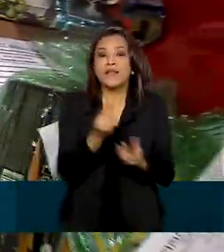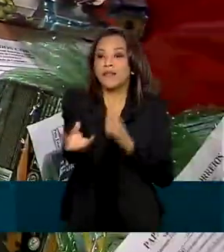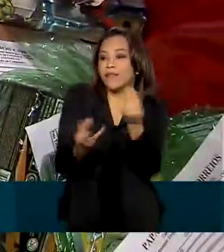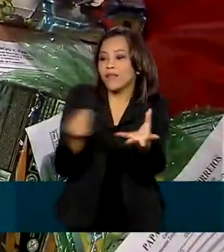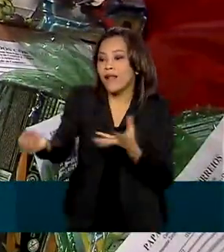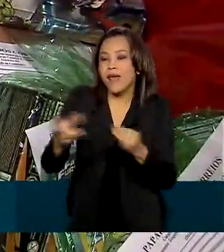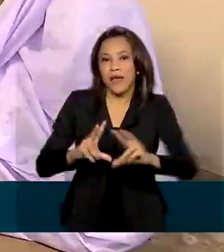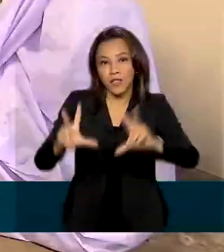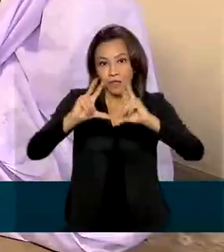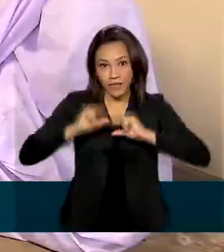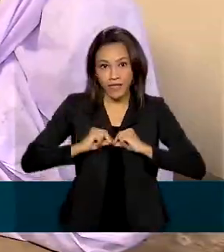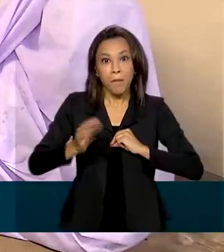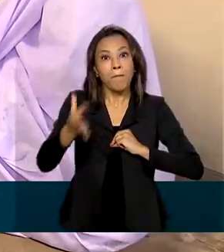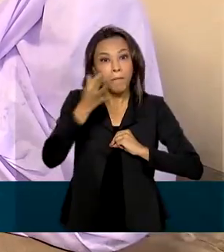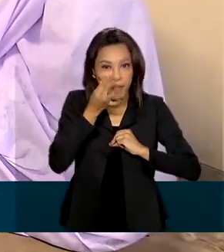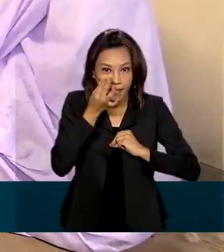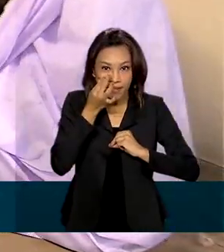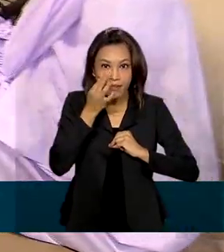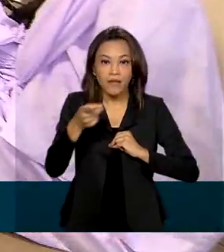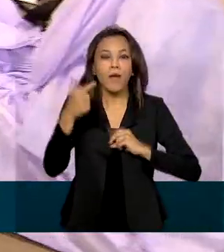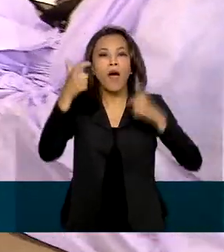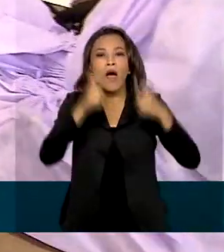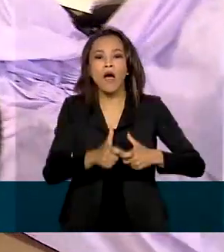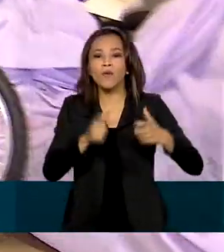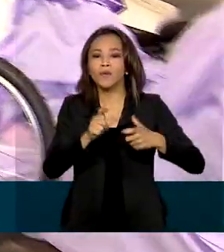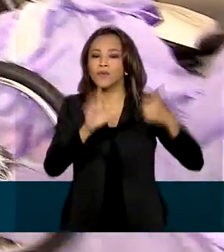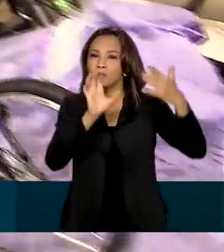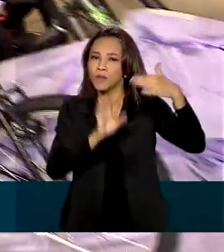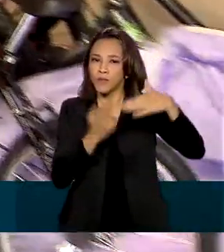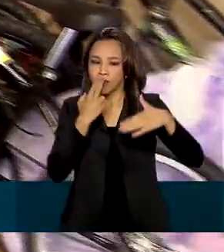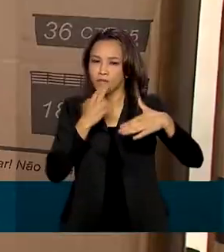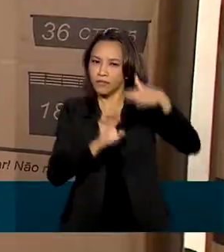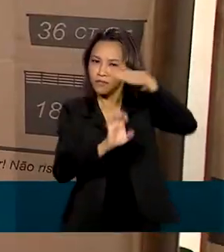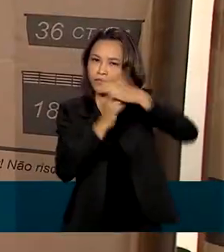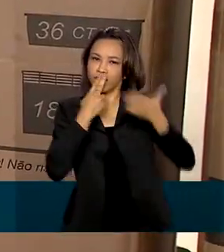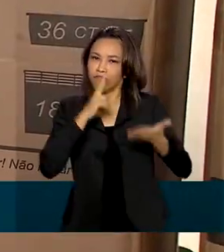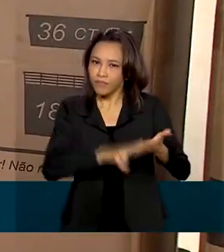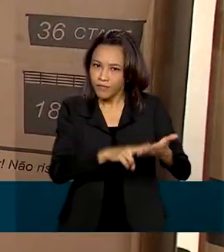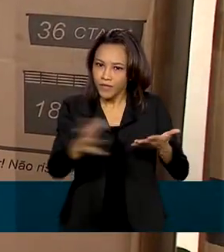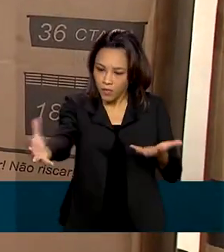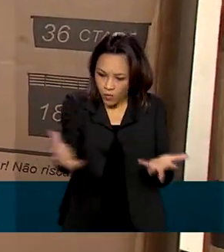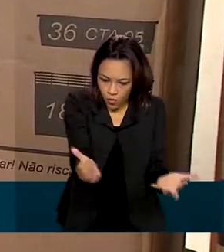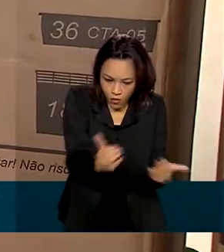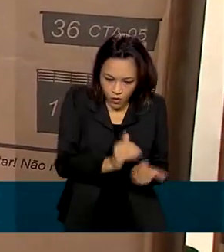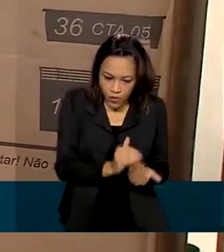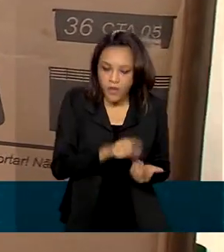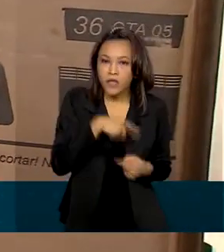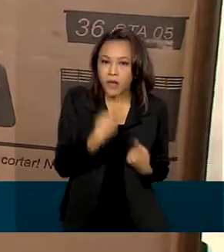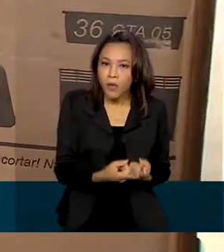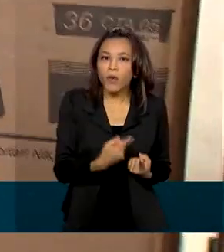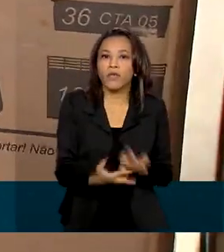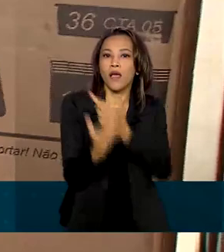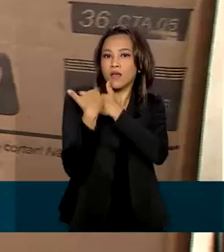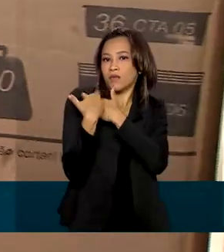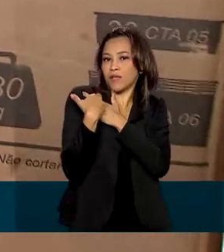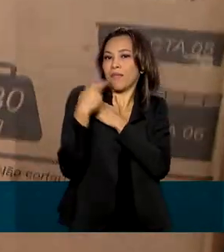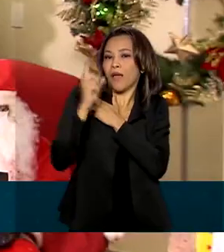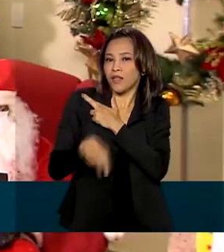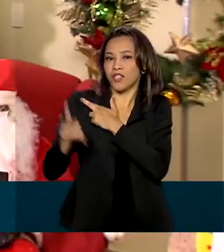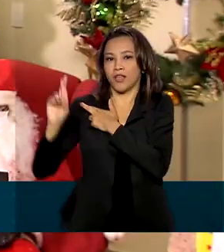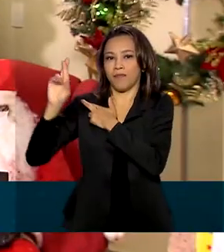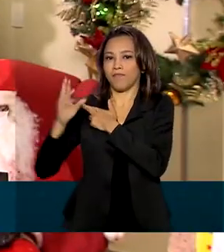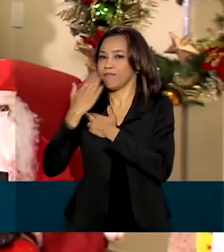feita presencialmente nos postos de coleta. E a distribuição deles para os pequenos fica por conta dos